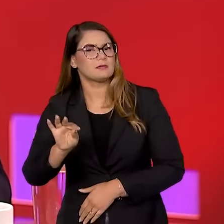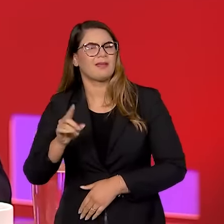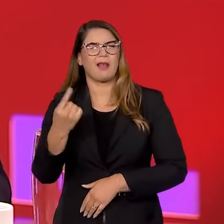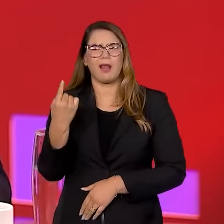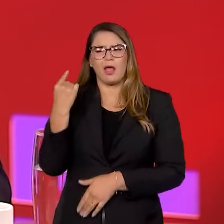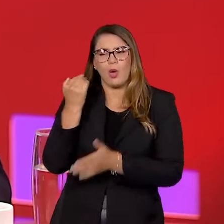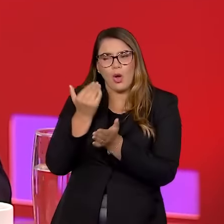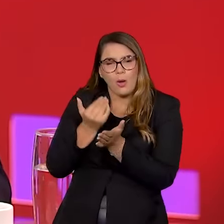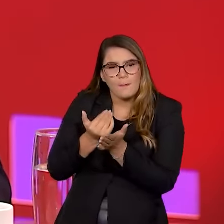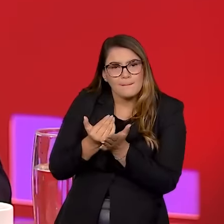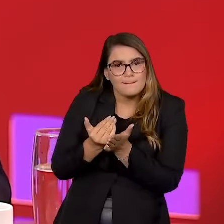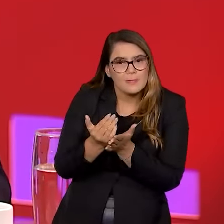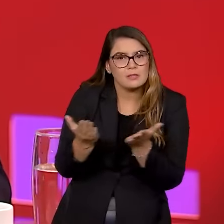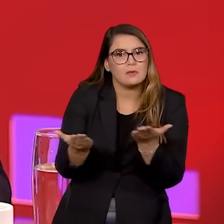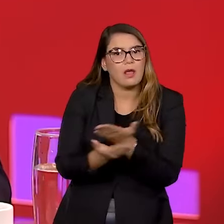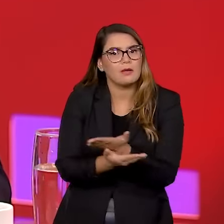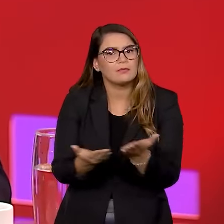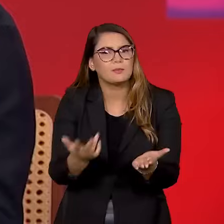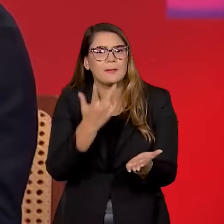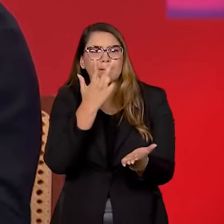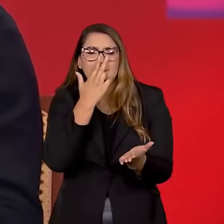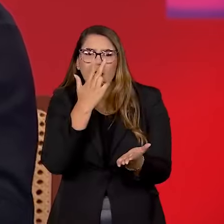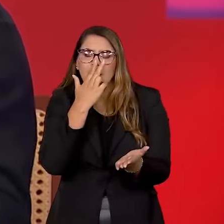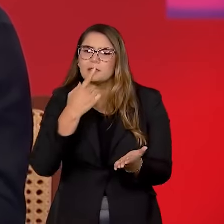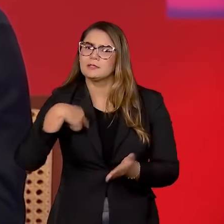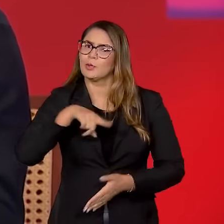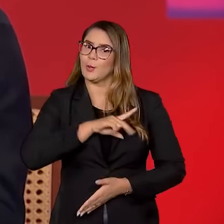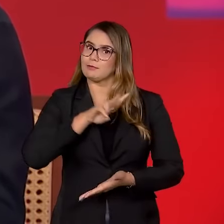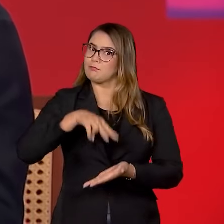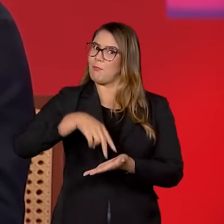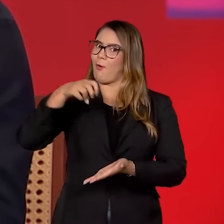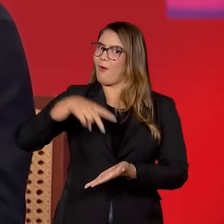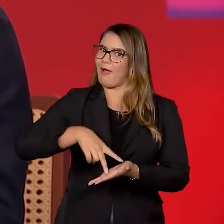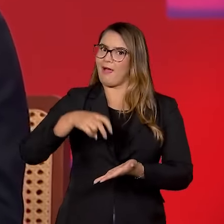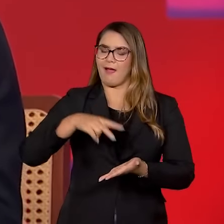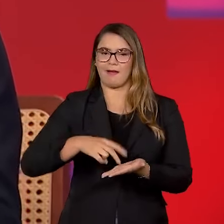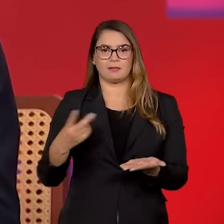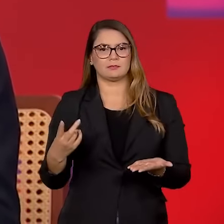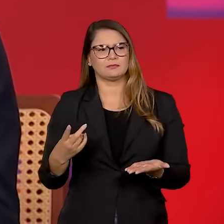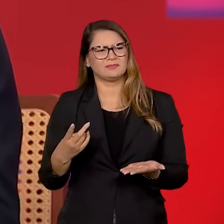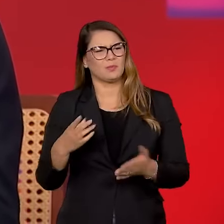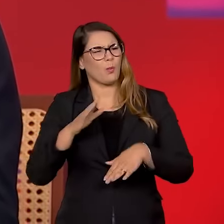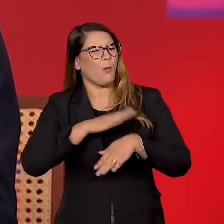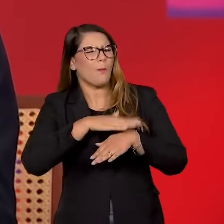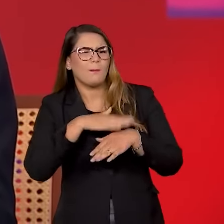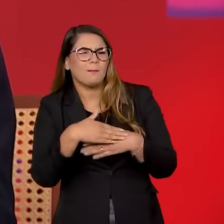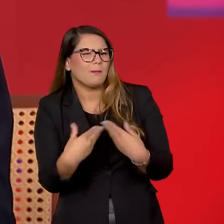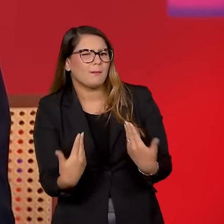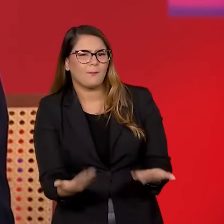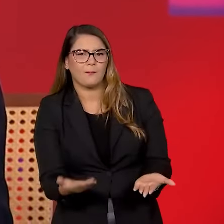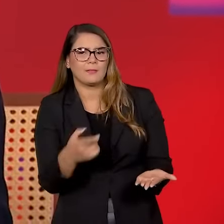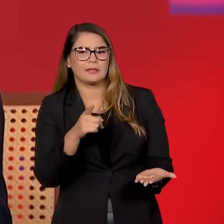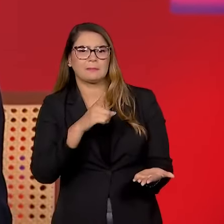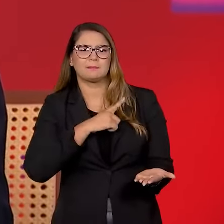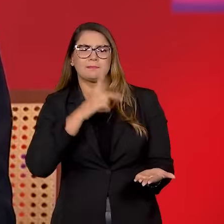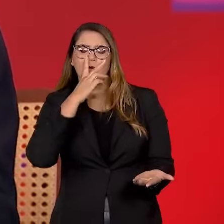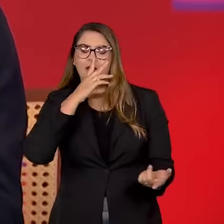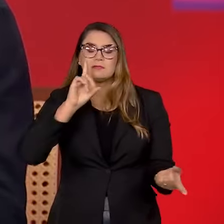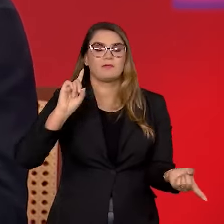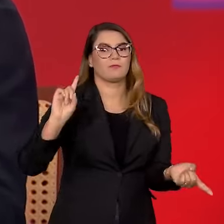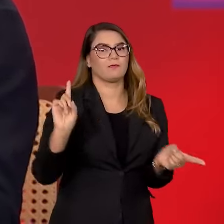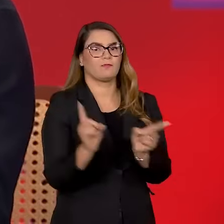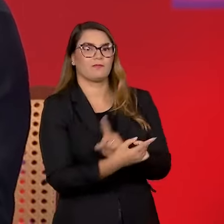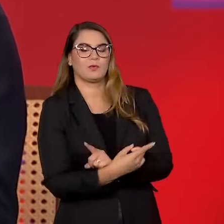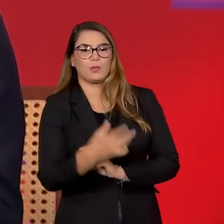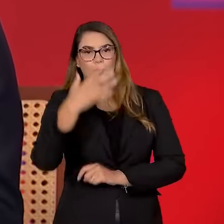Bem no comecinho da Lava Jato, porque parecia que realmente estava todo mundo empolgado com aquilo. Em que momento você acha que deu uma virada do